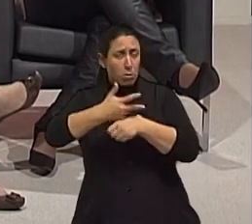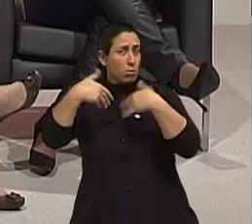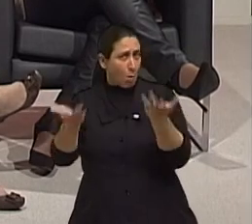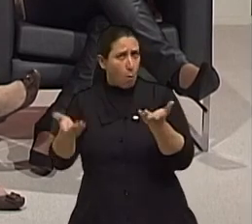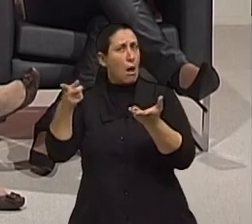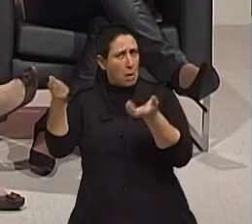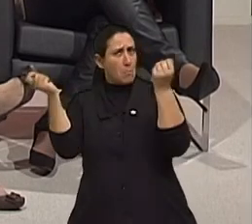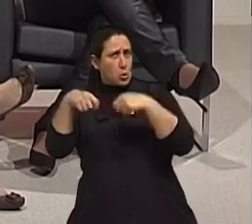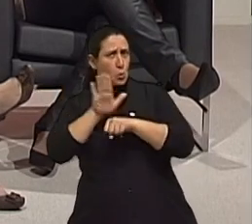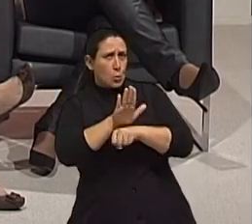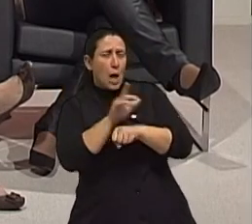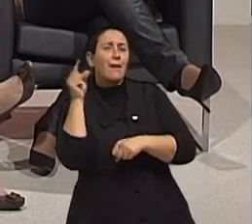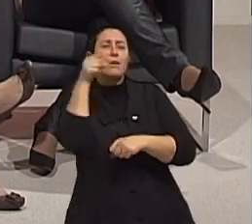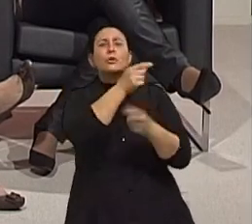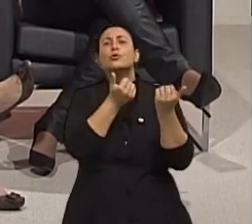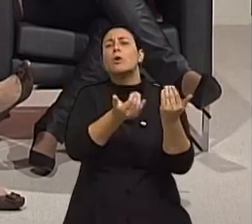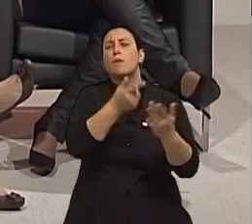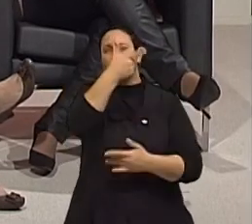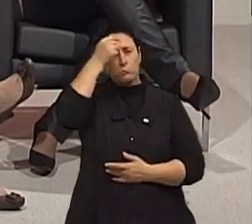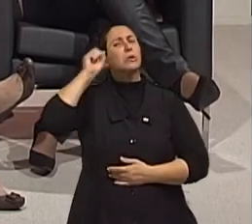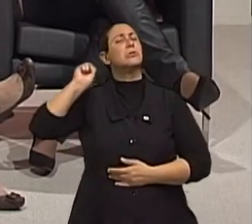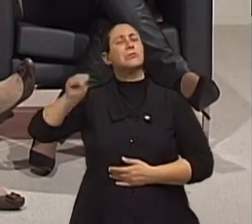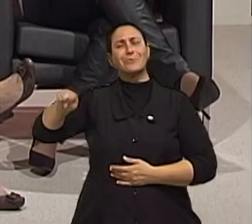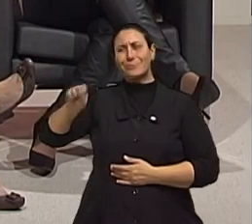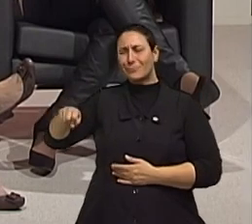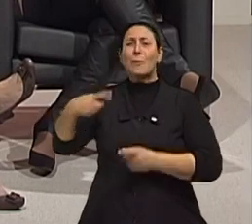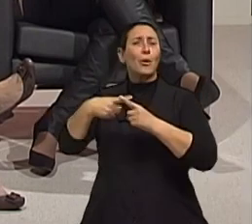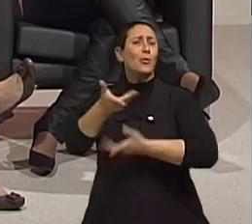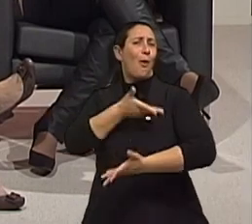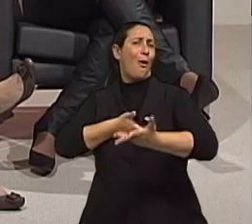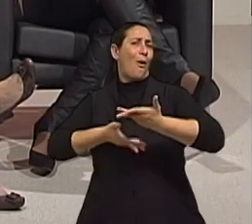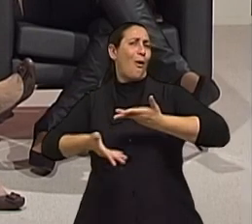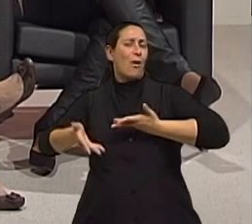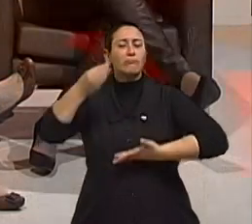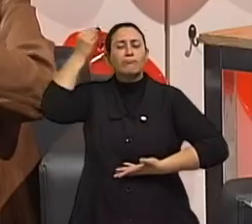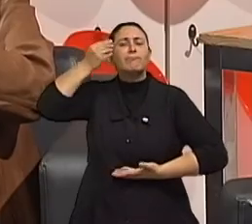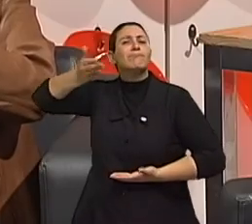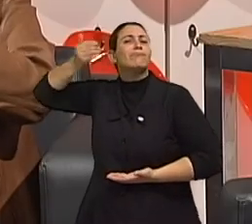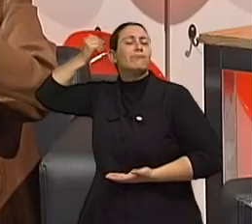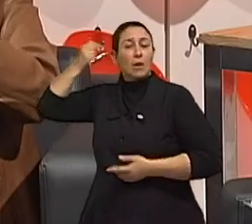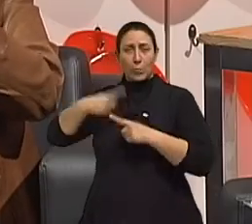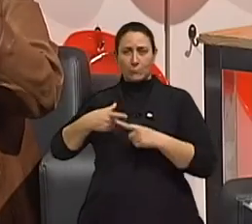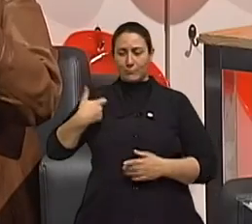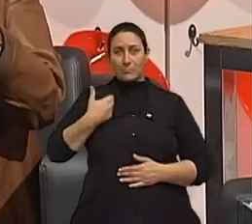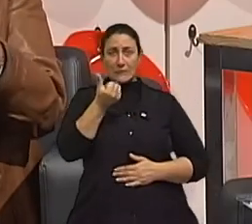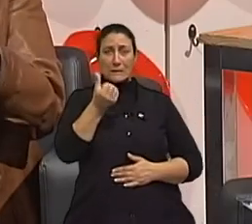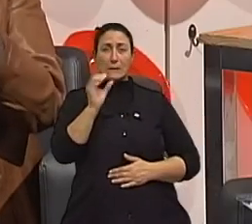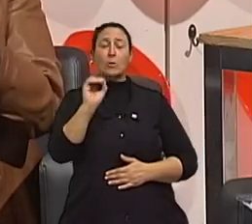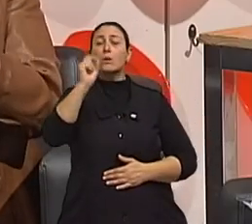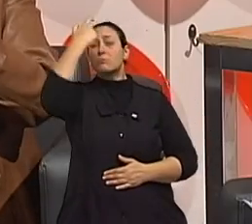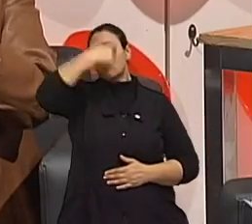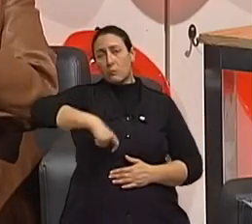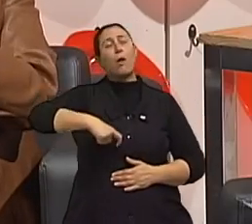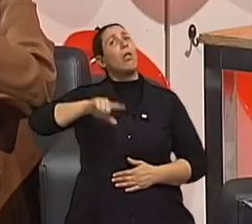universidade. Certamente, certamente, porque o idoso ou a pessoa com 60 anos pressupõe